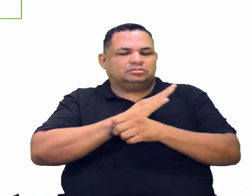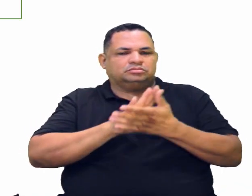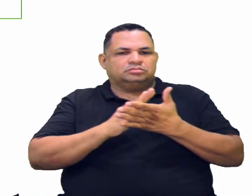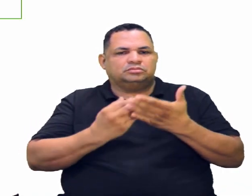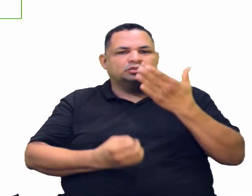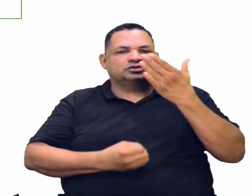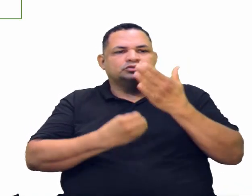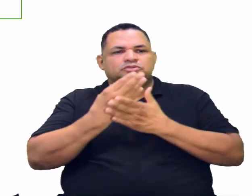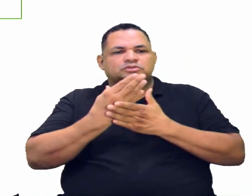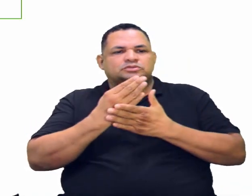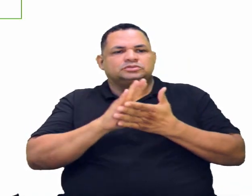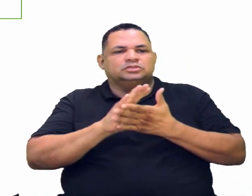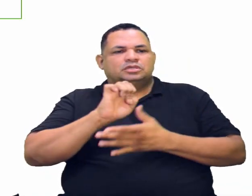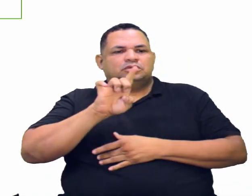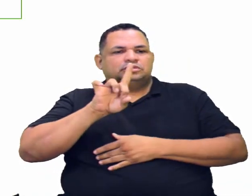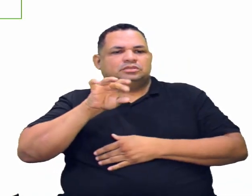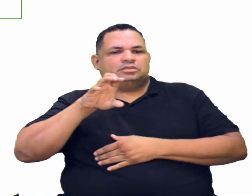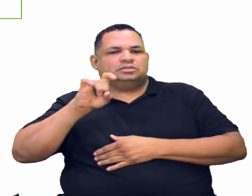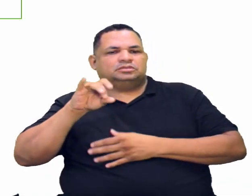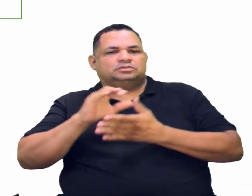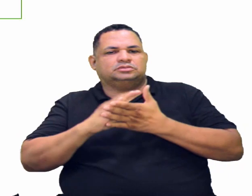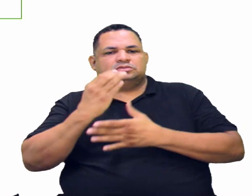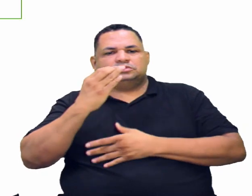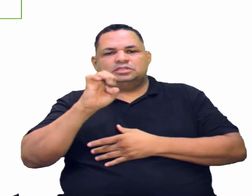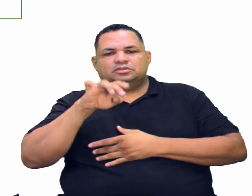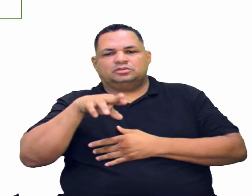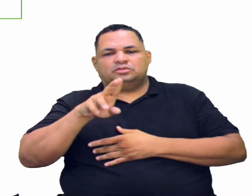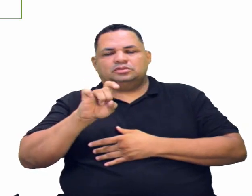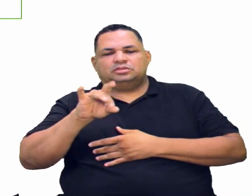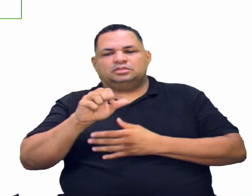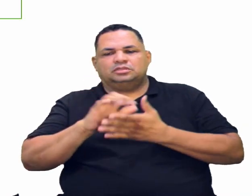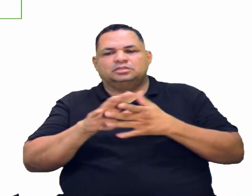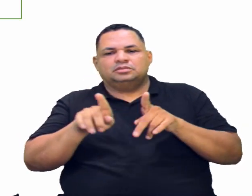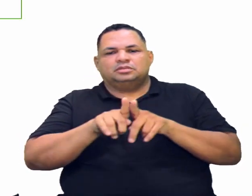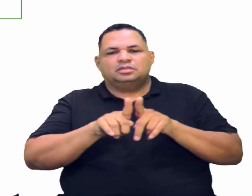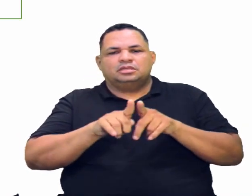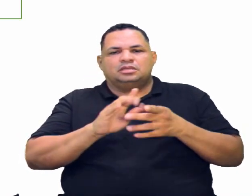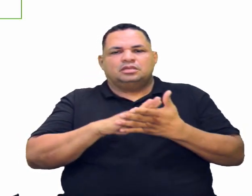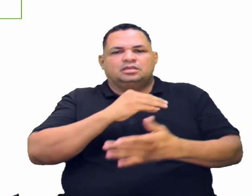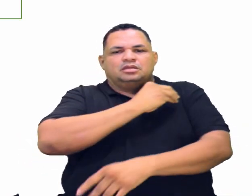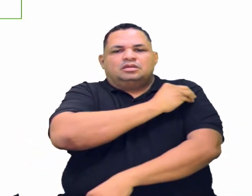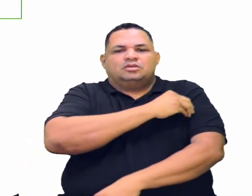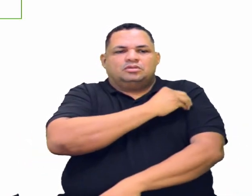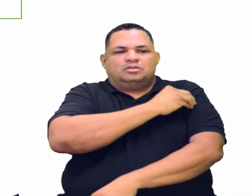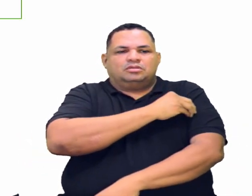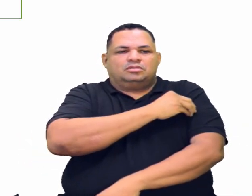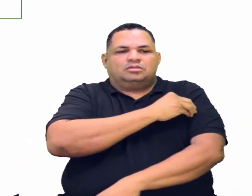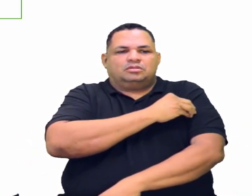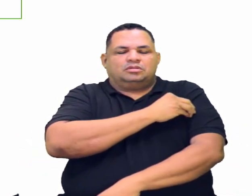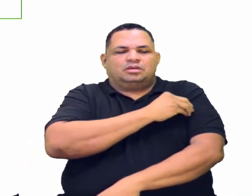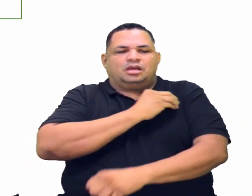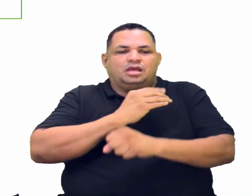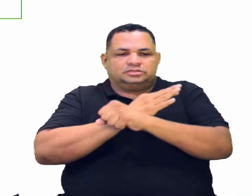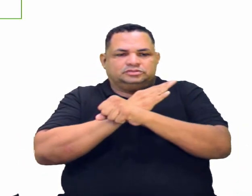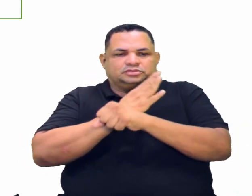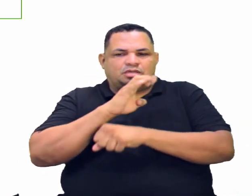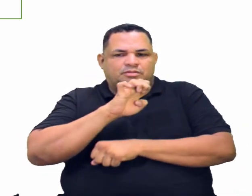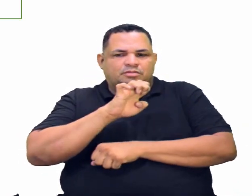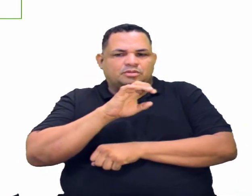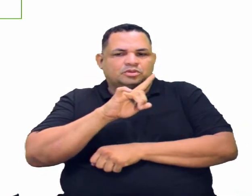Aldeídos, cetonas e ácido carboxílicos. Então, quando que a gente obtém aldeído? Quando um álcool